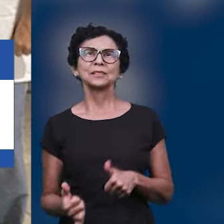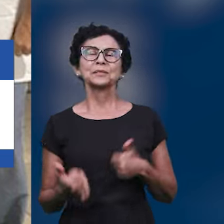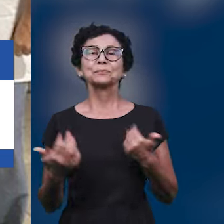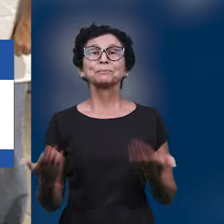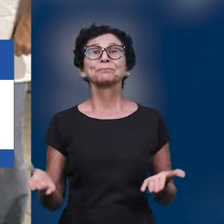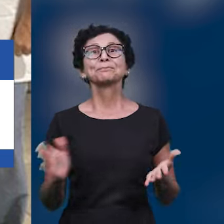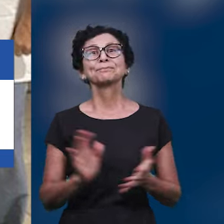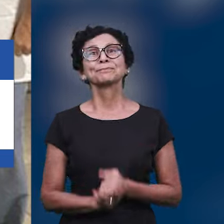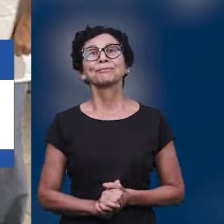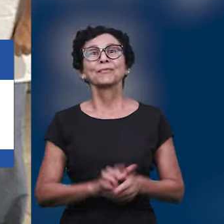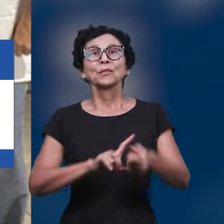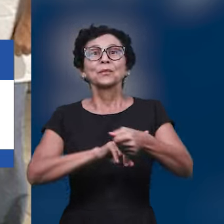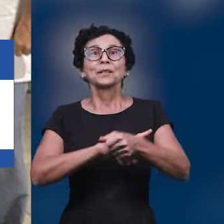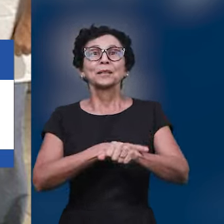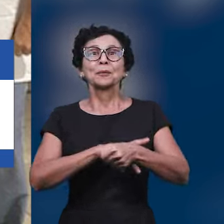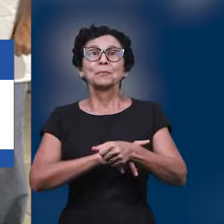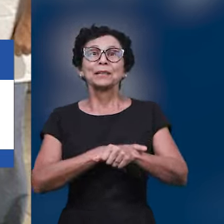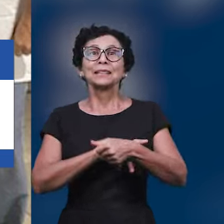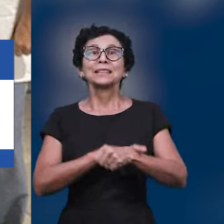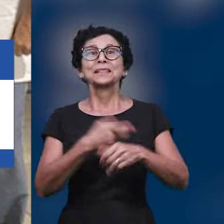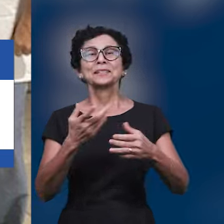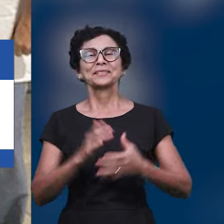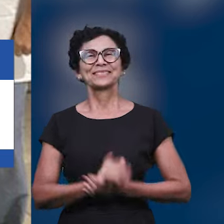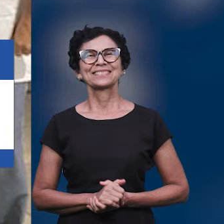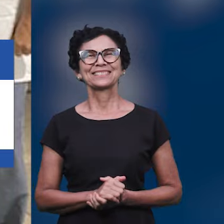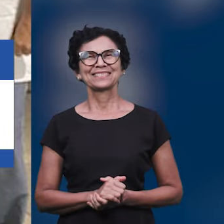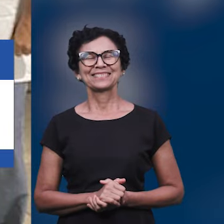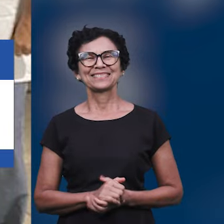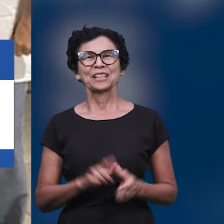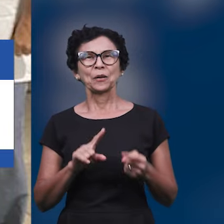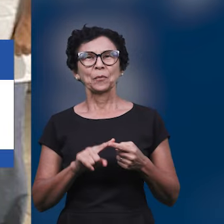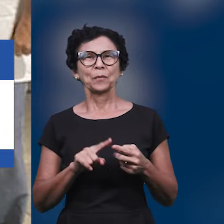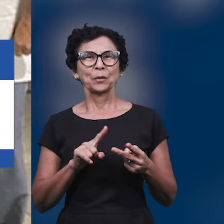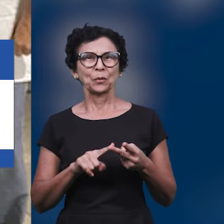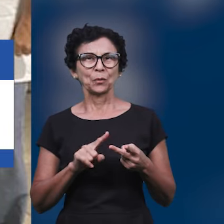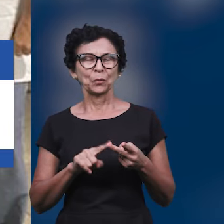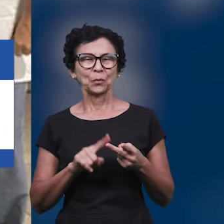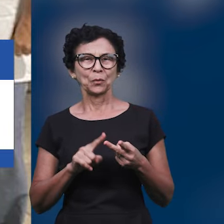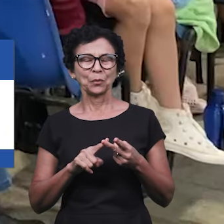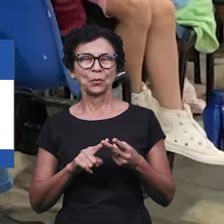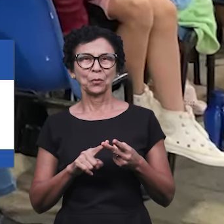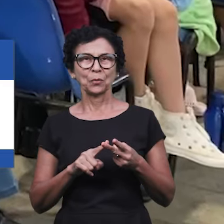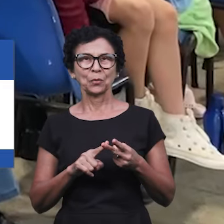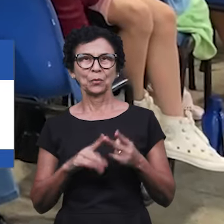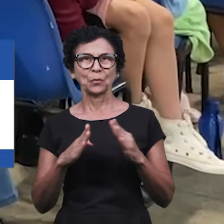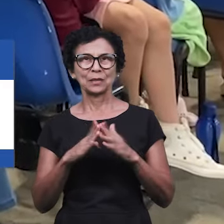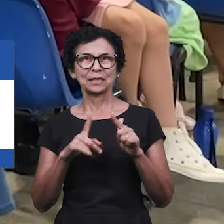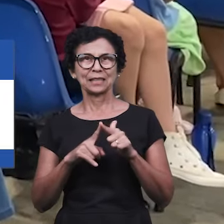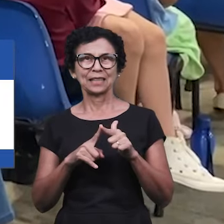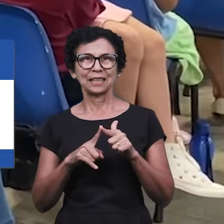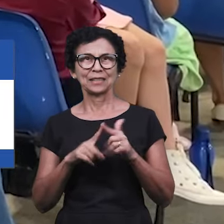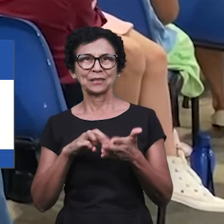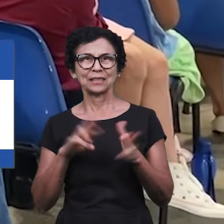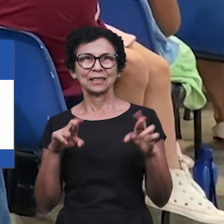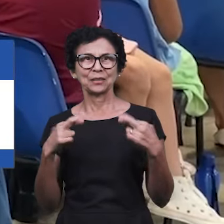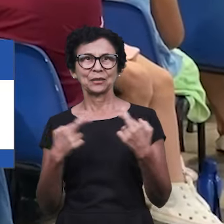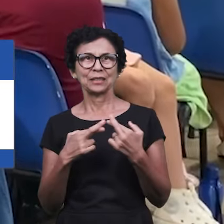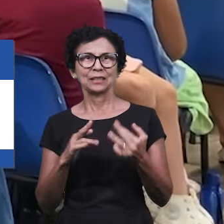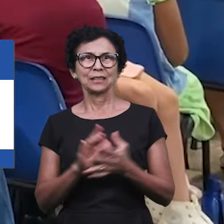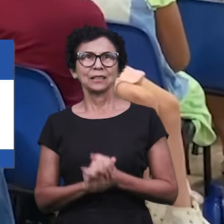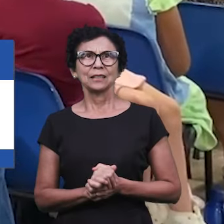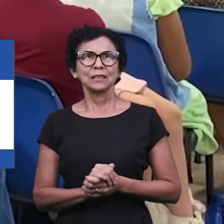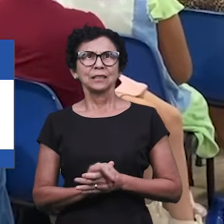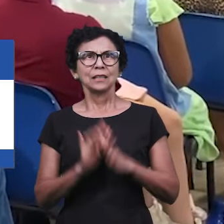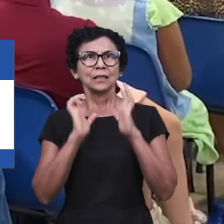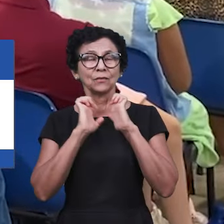rural de Guarapari, com as igrejas de Jabuticaba e Samambaia. E agora nós vamos falar de evangelização, hein?